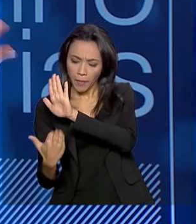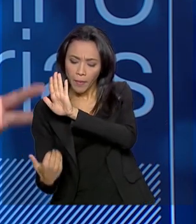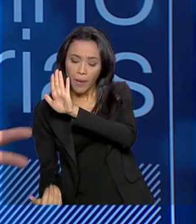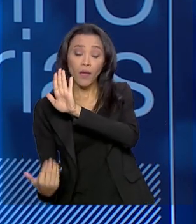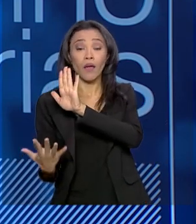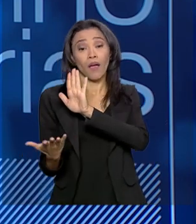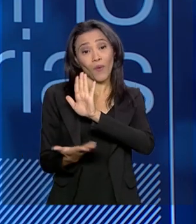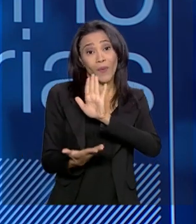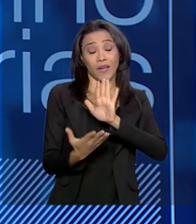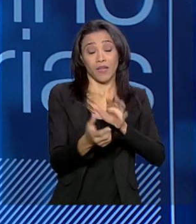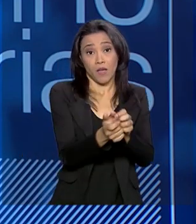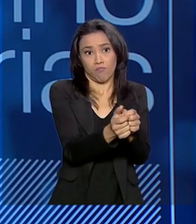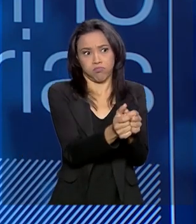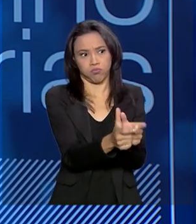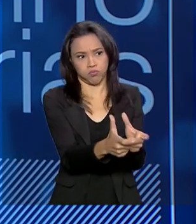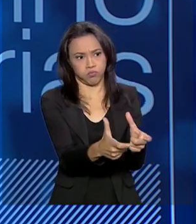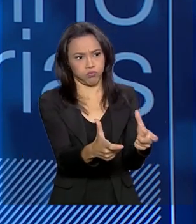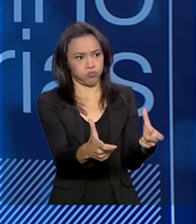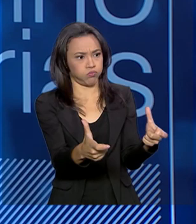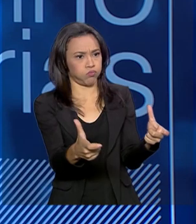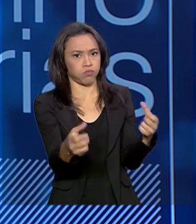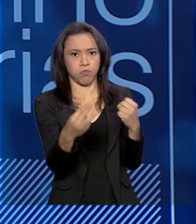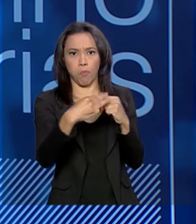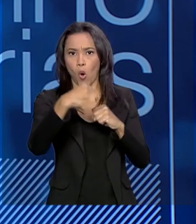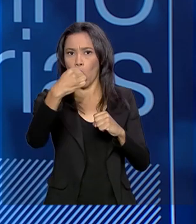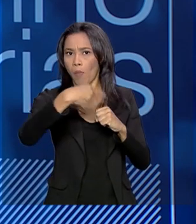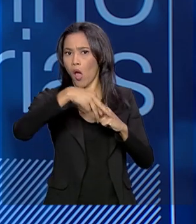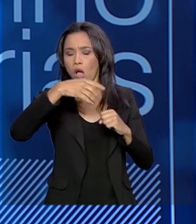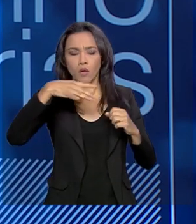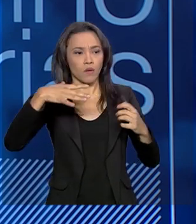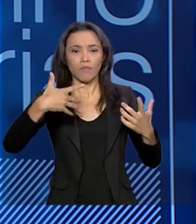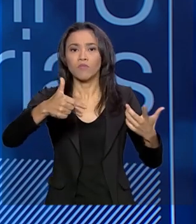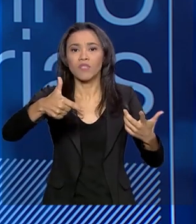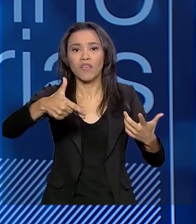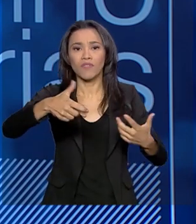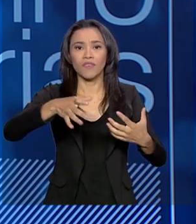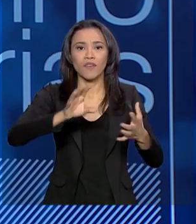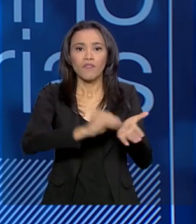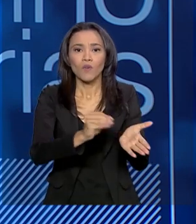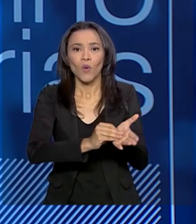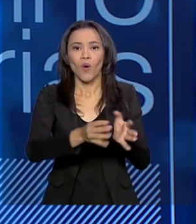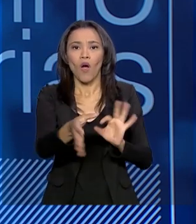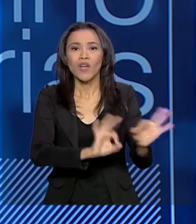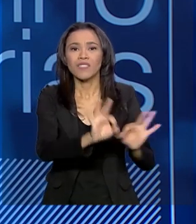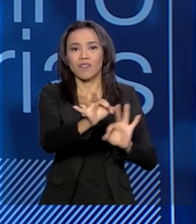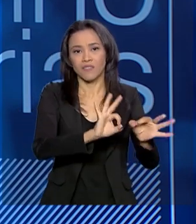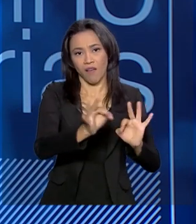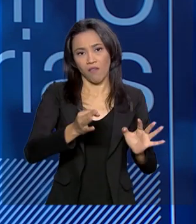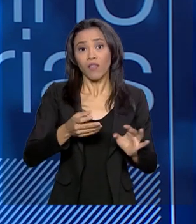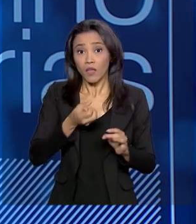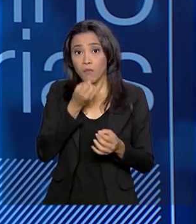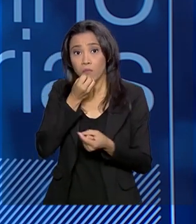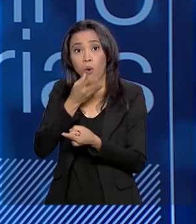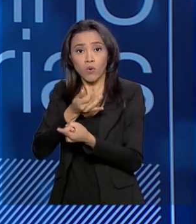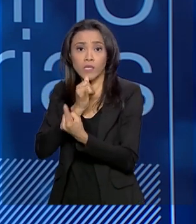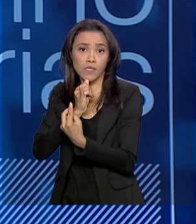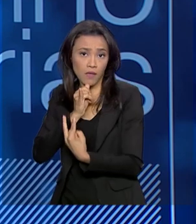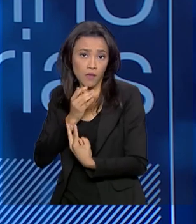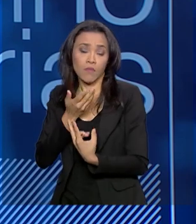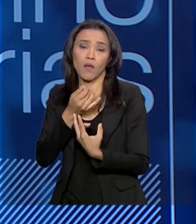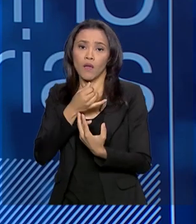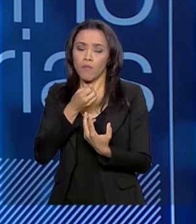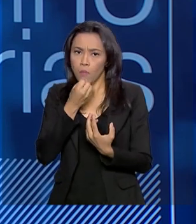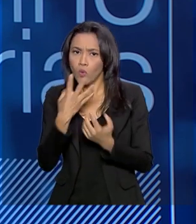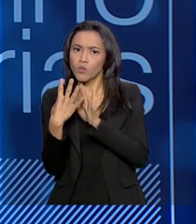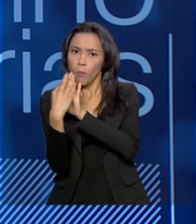o crescimento, que foi o pouco planejamento, gerou essa situação que a gente está mencionando. Então, apesar dos bons exemplos, tem essas dificuldades. Então,